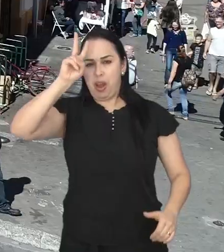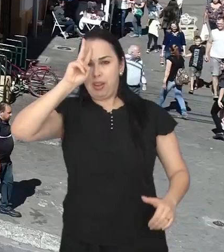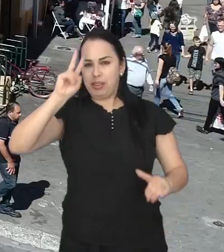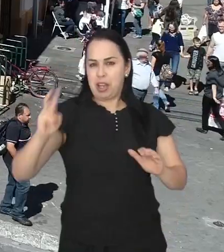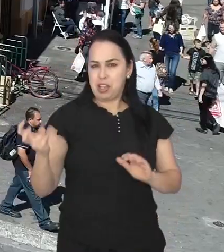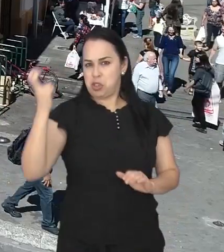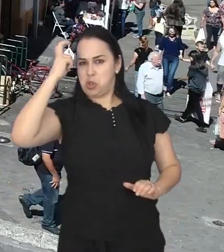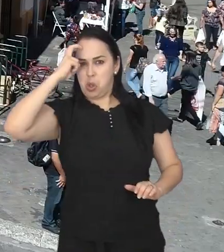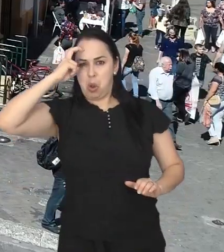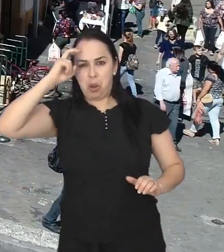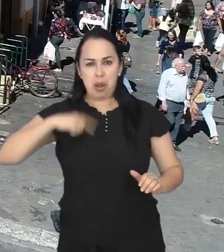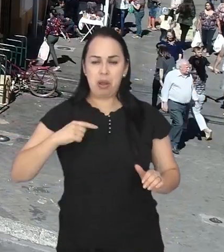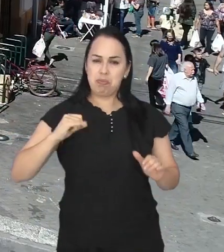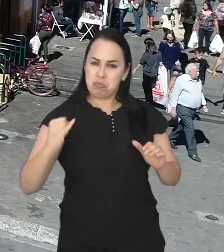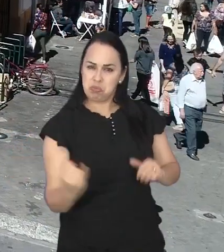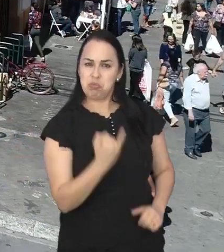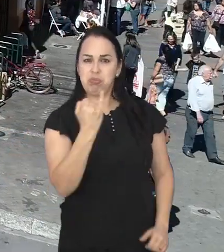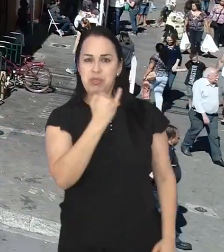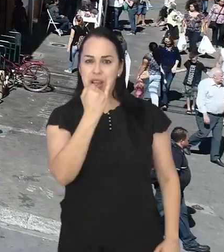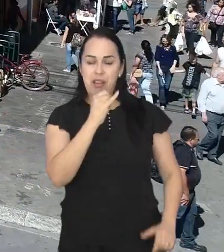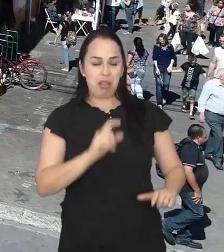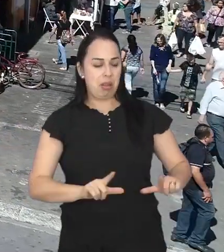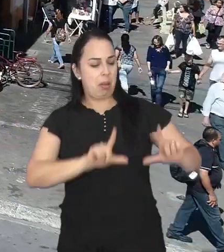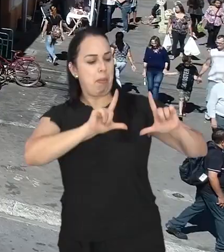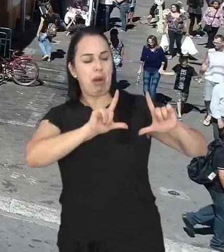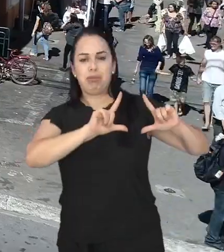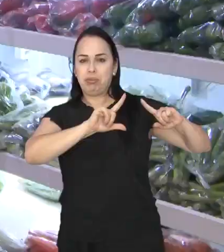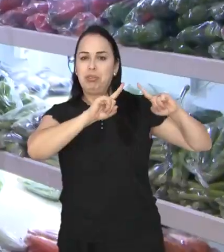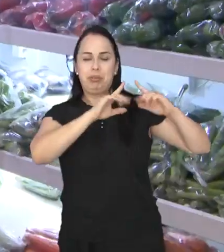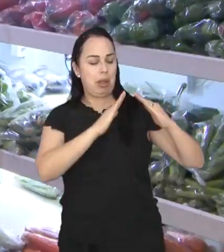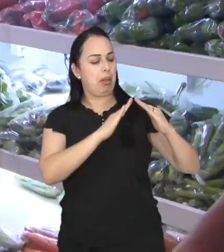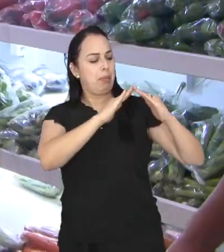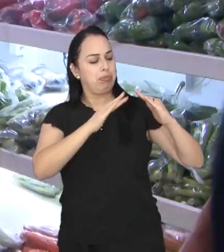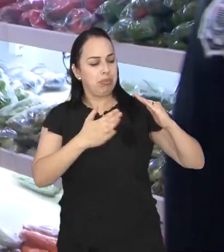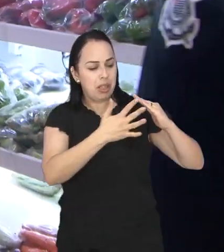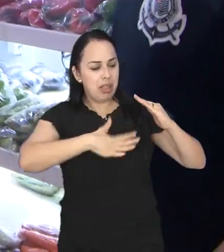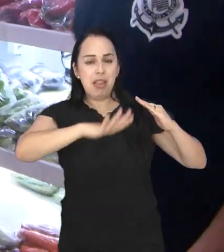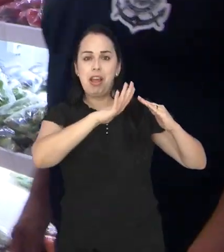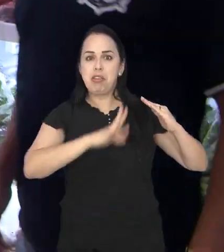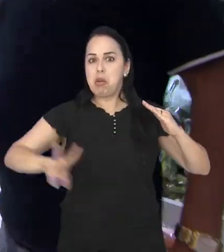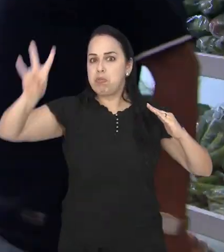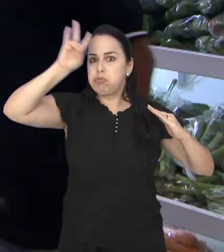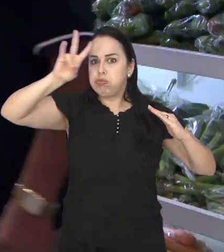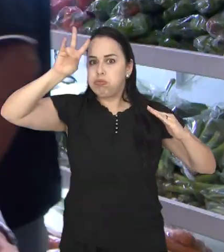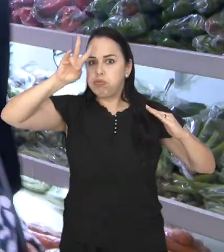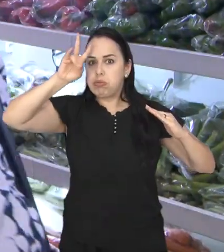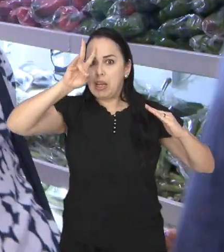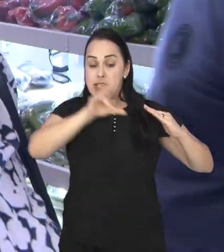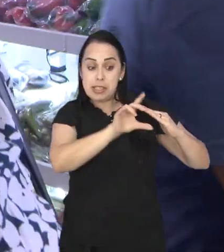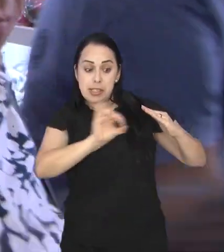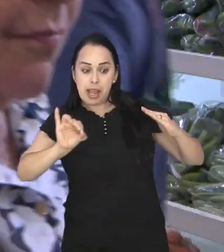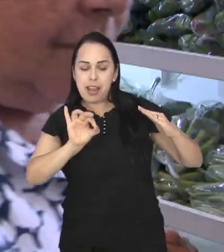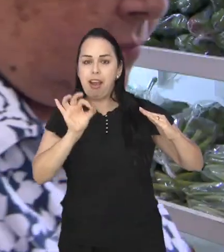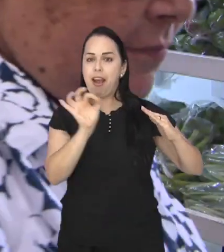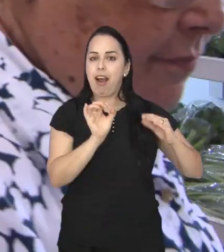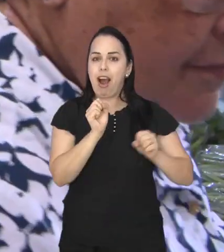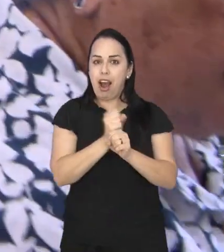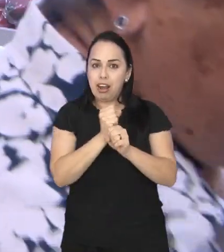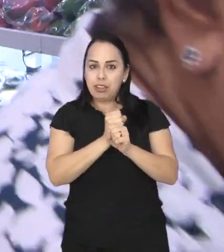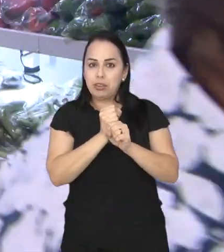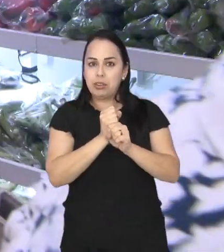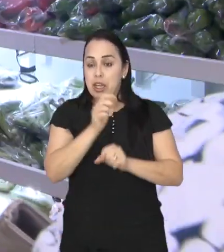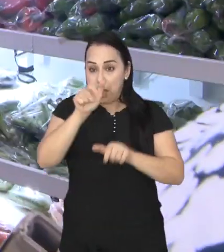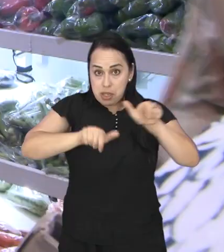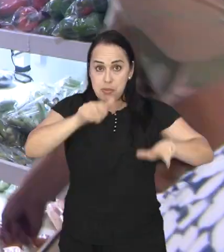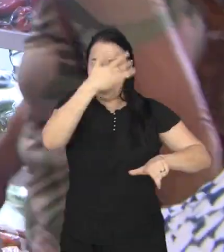O prédio é tombado e guarda na fachada a arquitetura original. São 100 anos de muito trabalho de todos que tiraram e ainda tiram